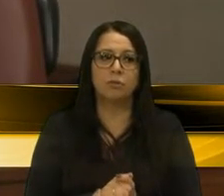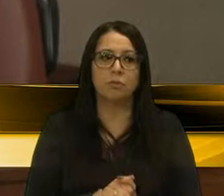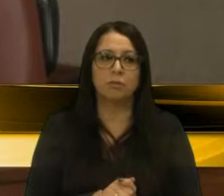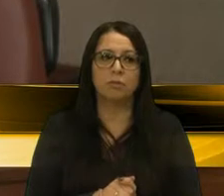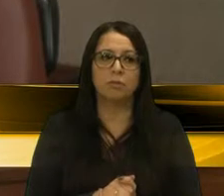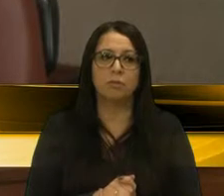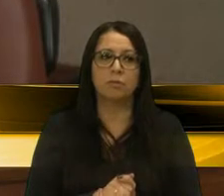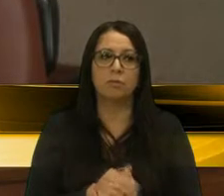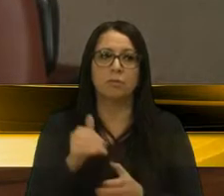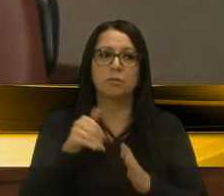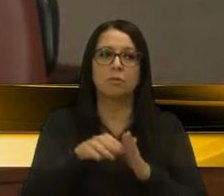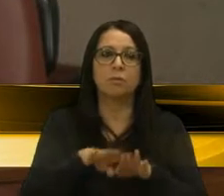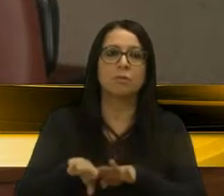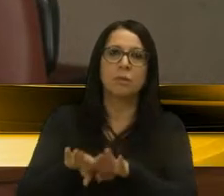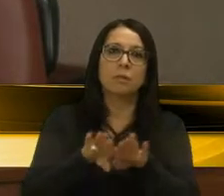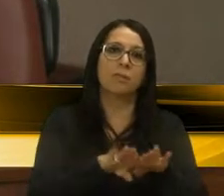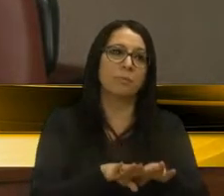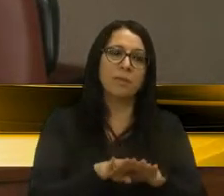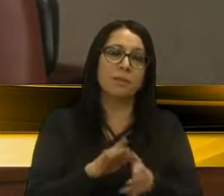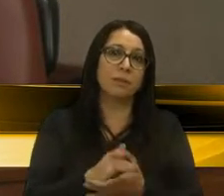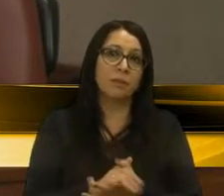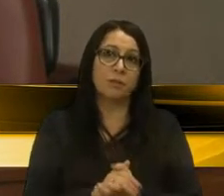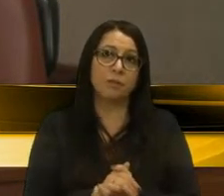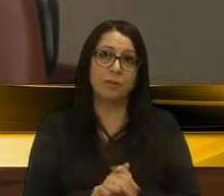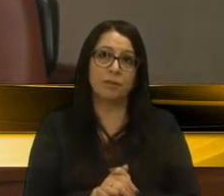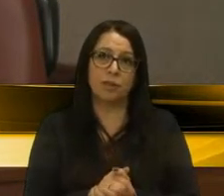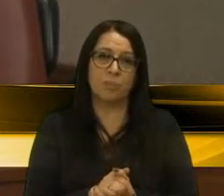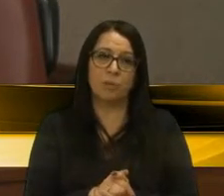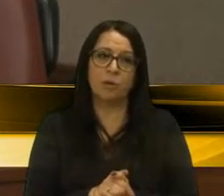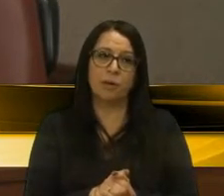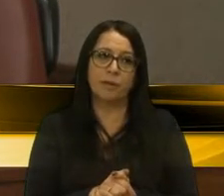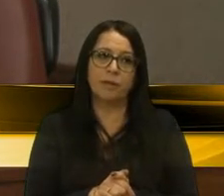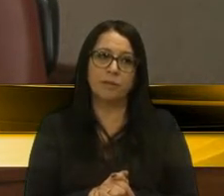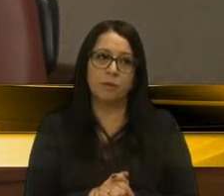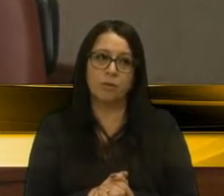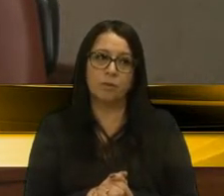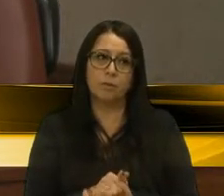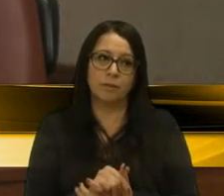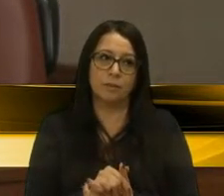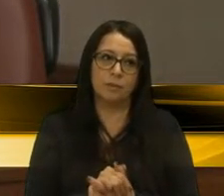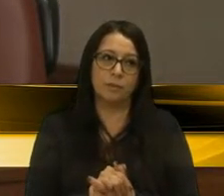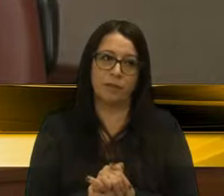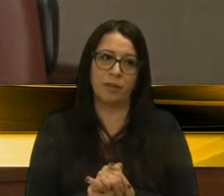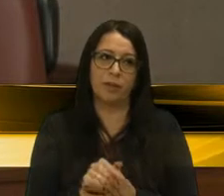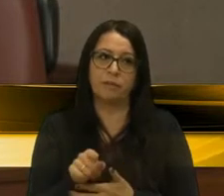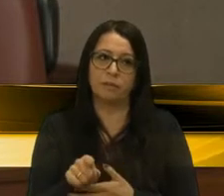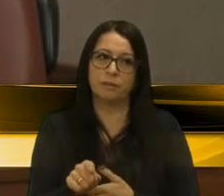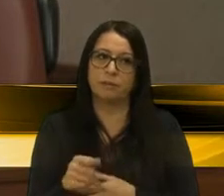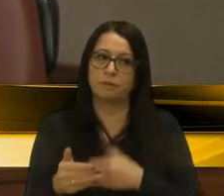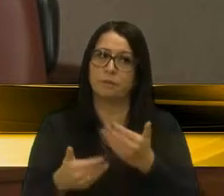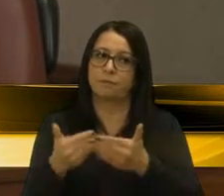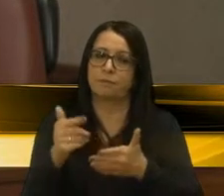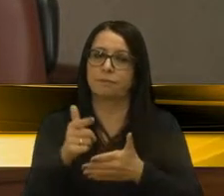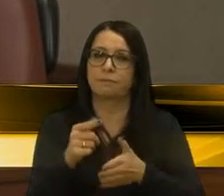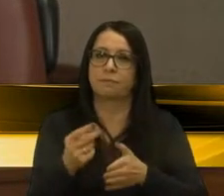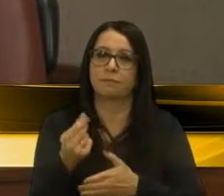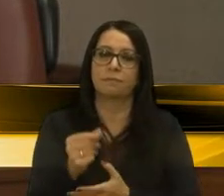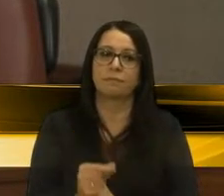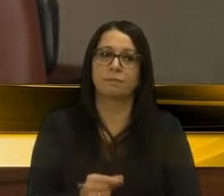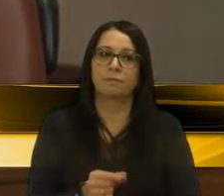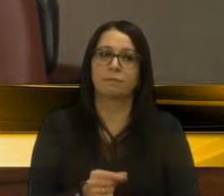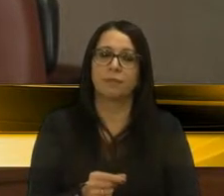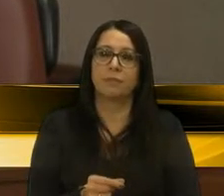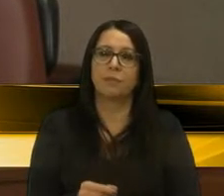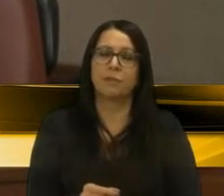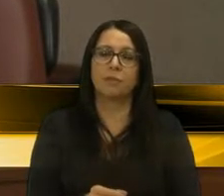dentro dos padrões mundiais, e que a potabilidade, o tratamento feito, ele não